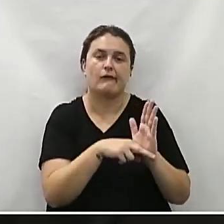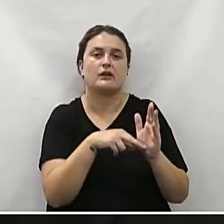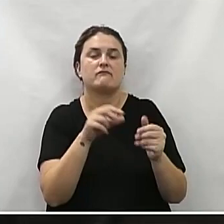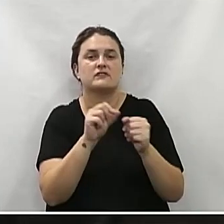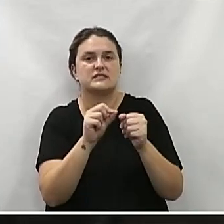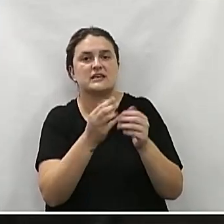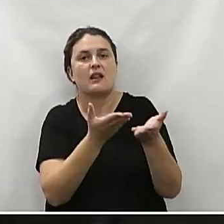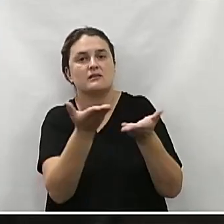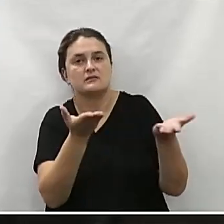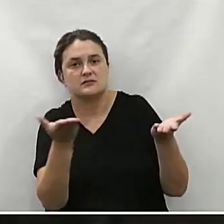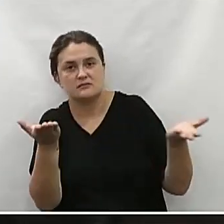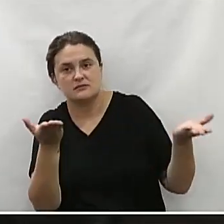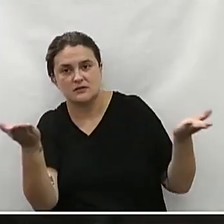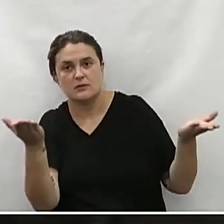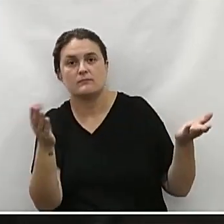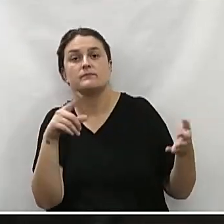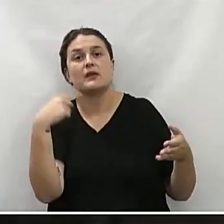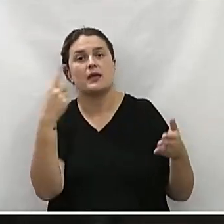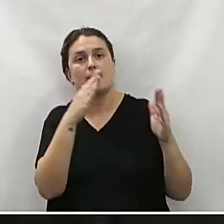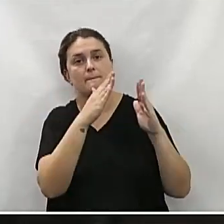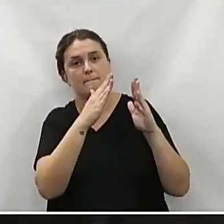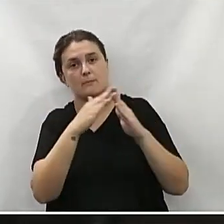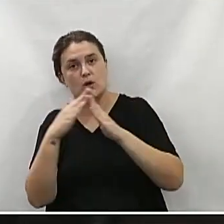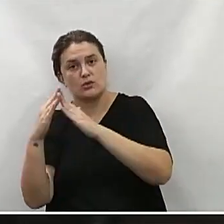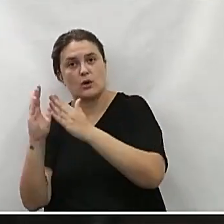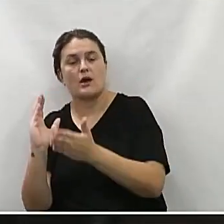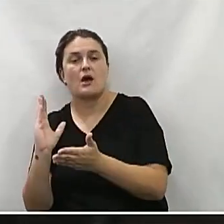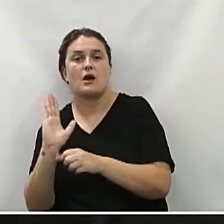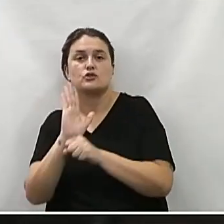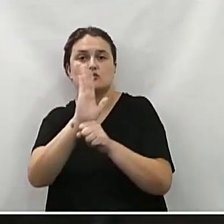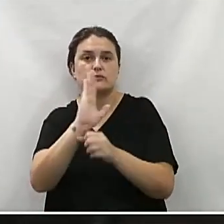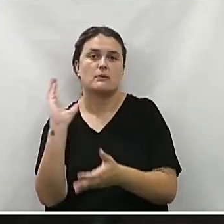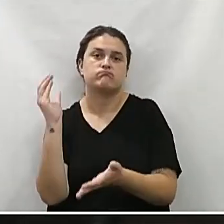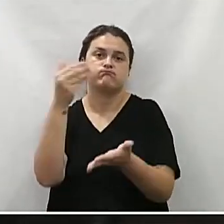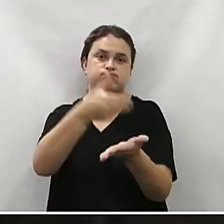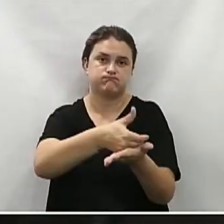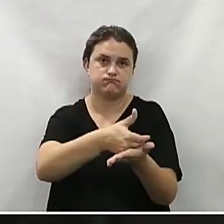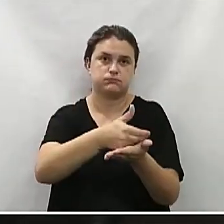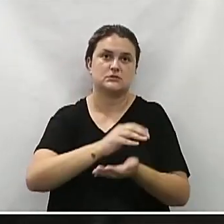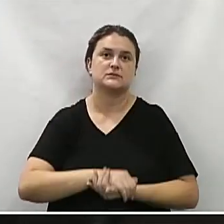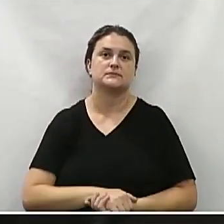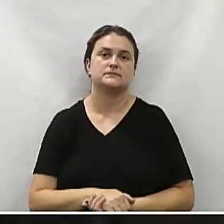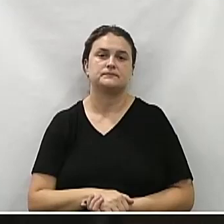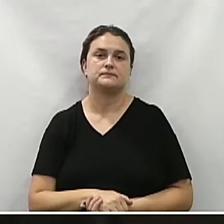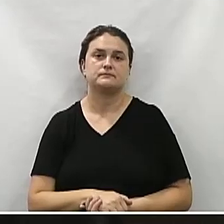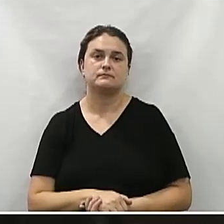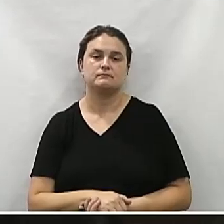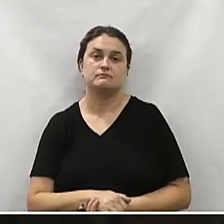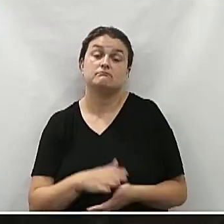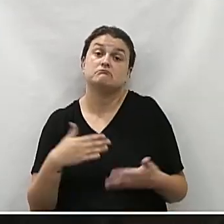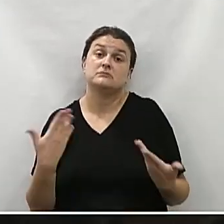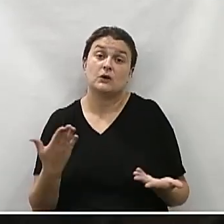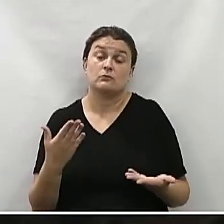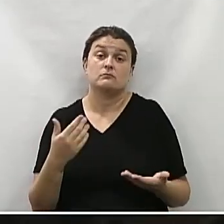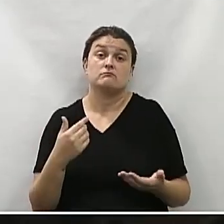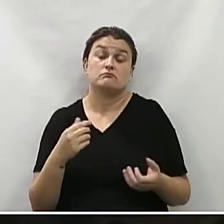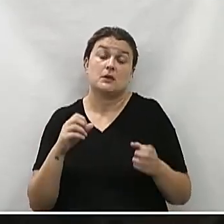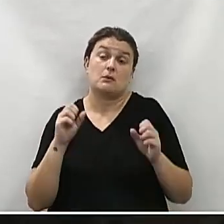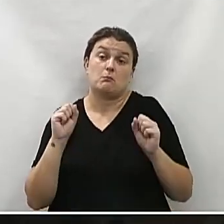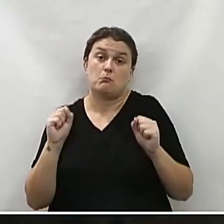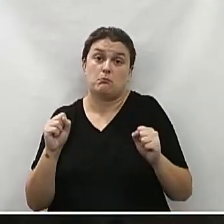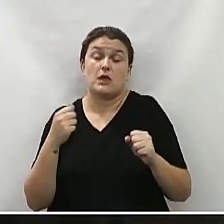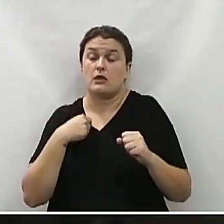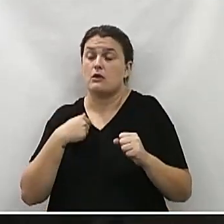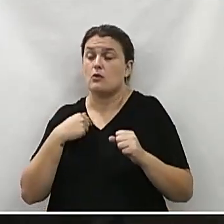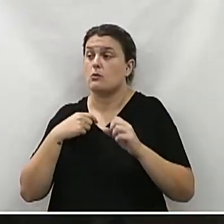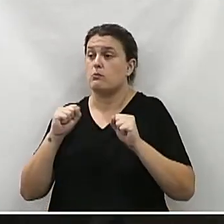vai licitar a obra e aí os moradores vão participar em conjunto com o município dessa pavimentação. Então, fico à disposição para